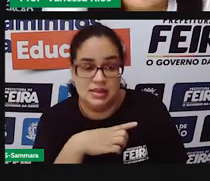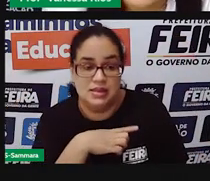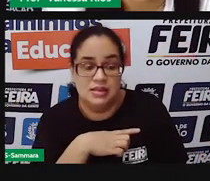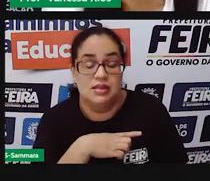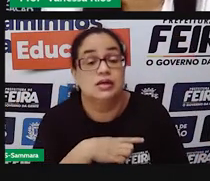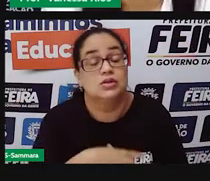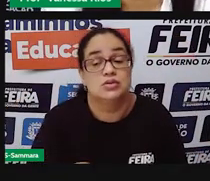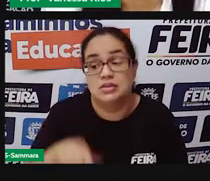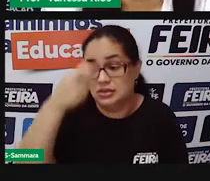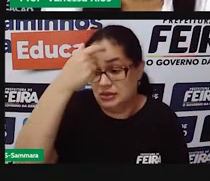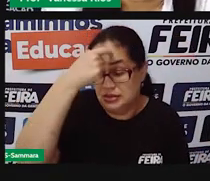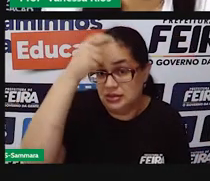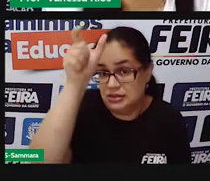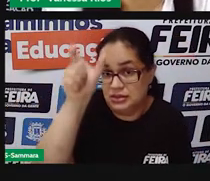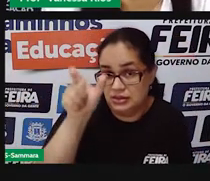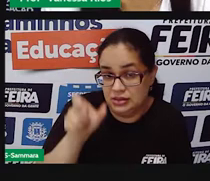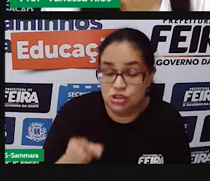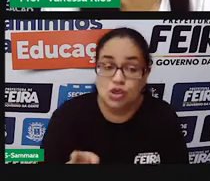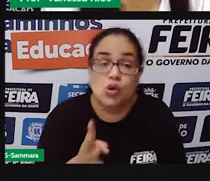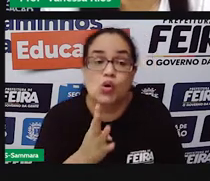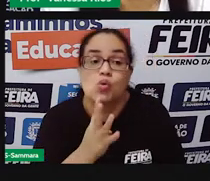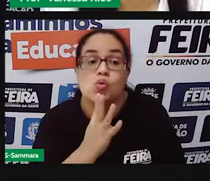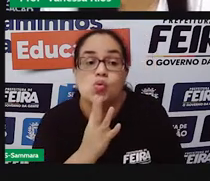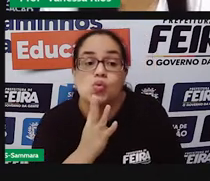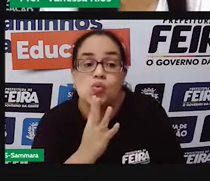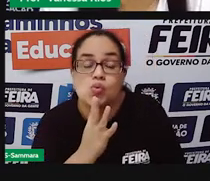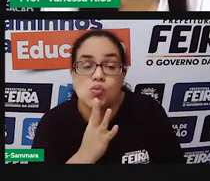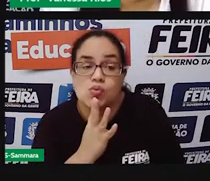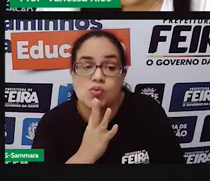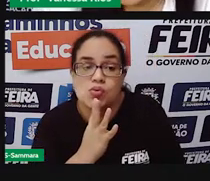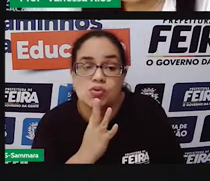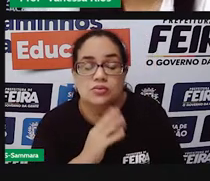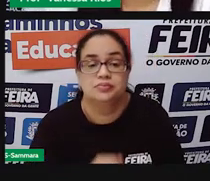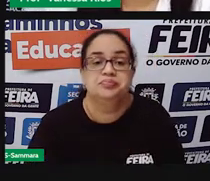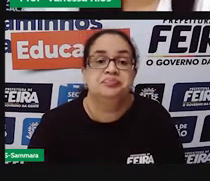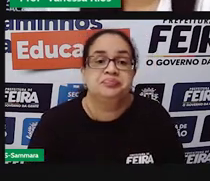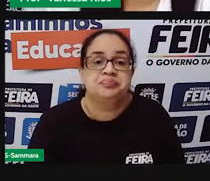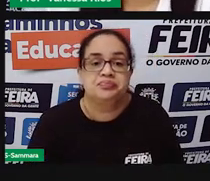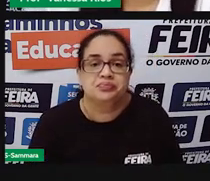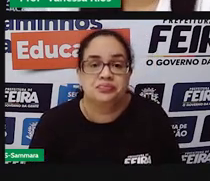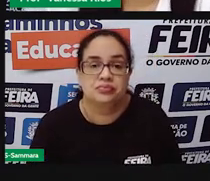cidadania, conhecer aquilo que nos faz ser cidadãos.